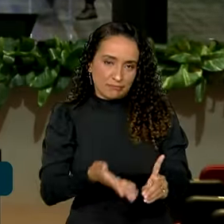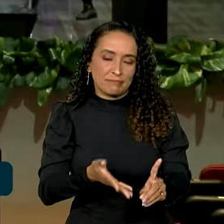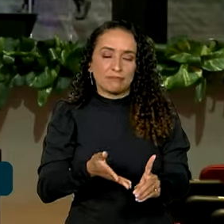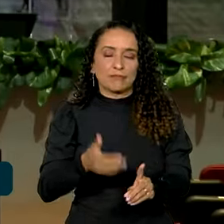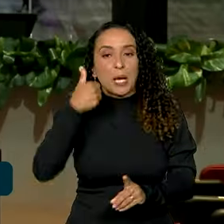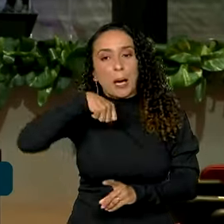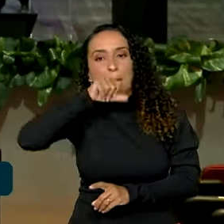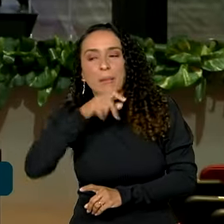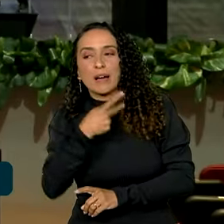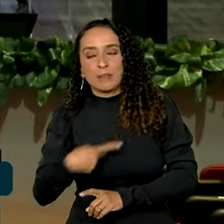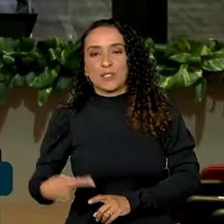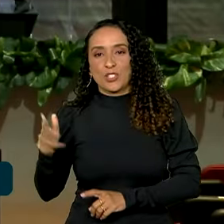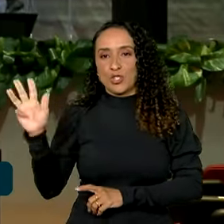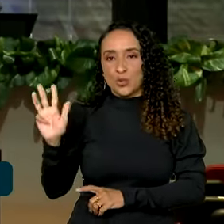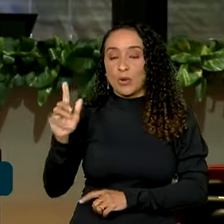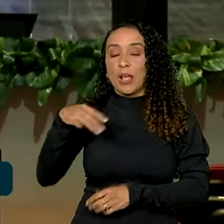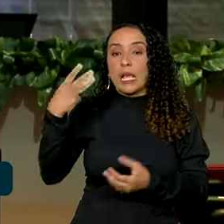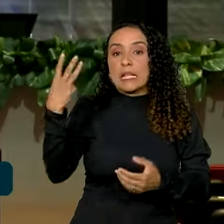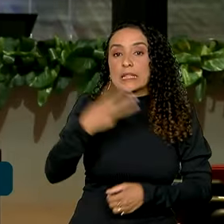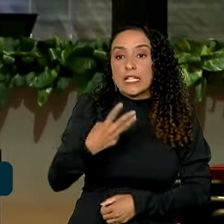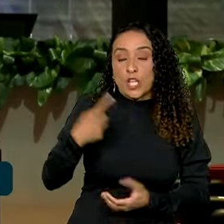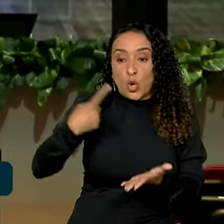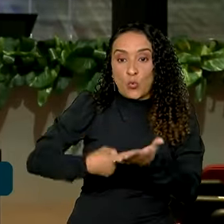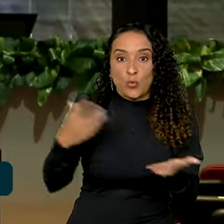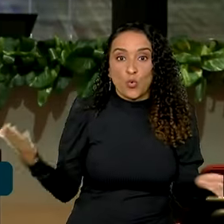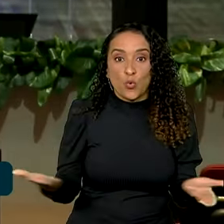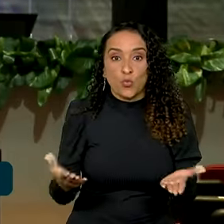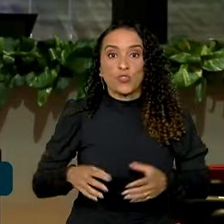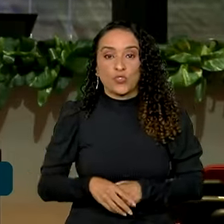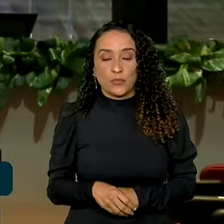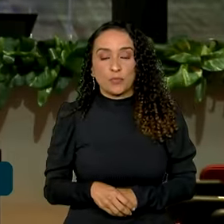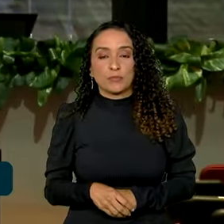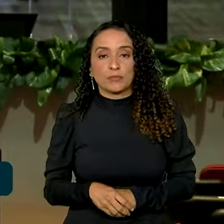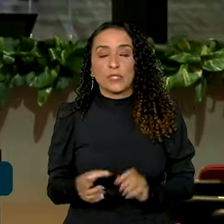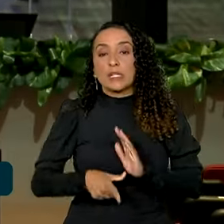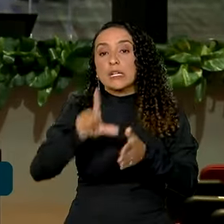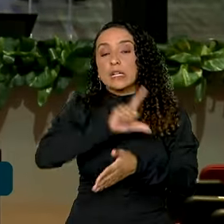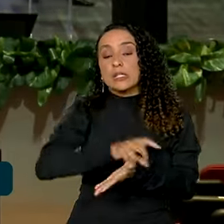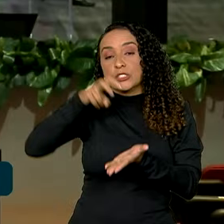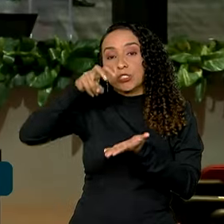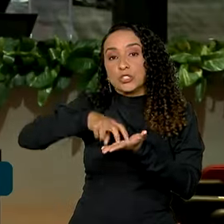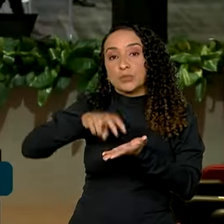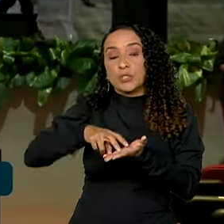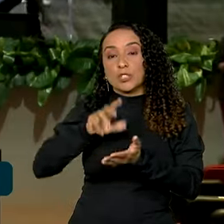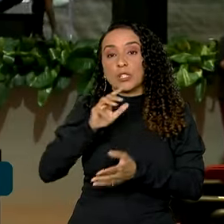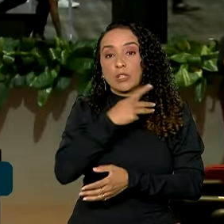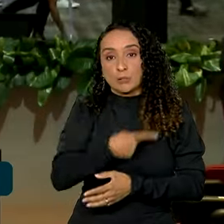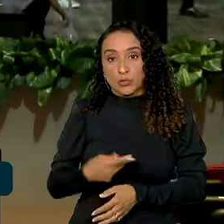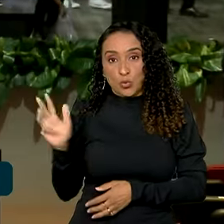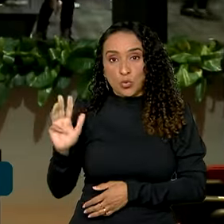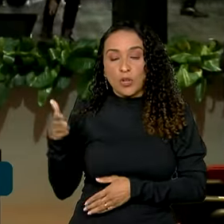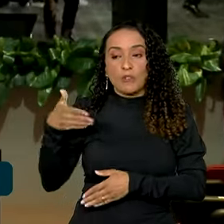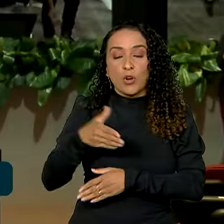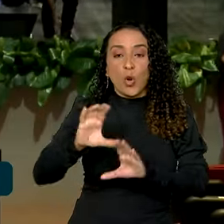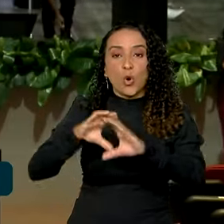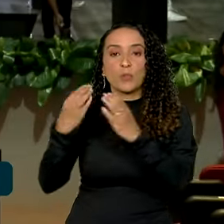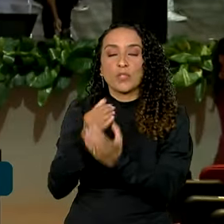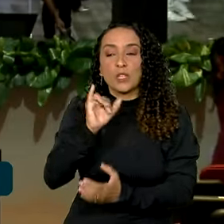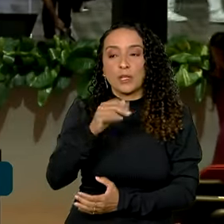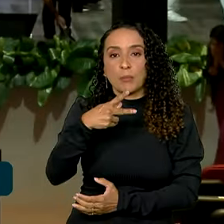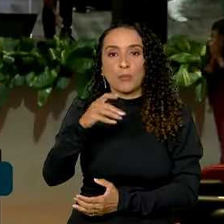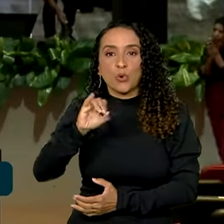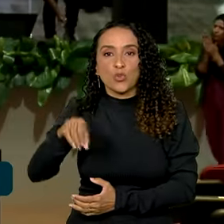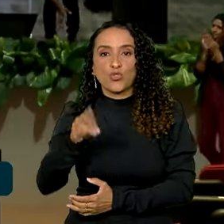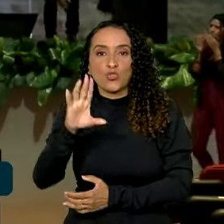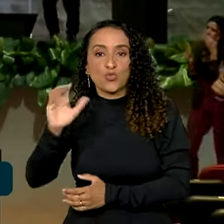foi o terceiro compromisso do presidente só hoje em Portugal. Mais cedo pela manhã, Lula foi à comunidade de Ipojuca,